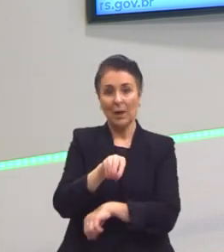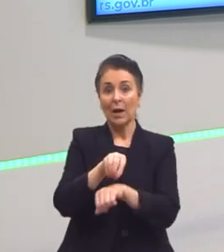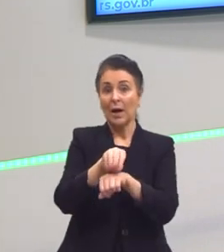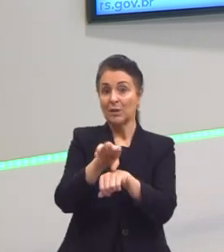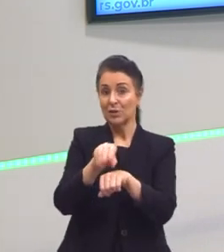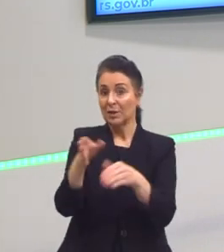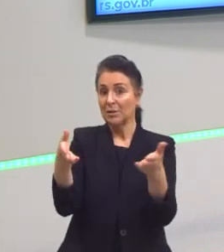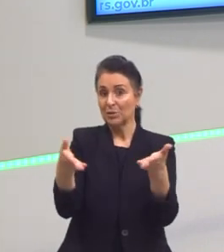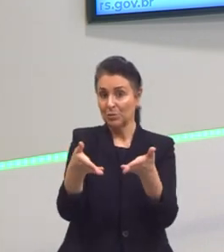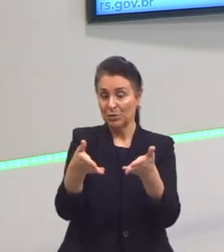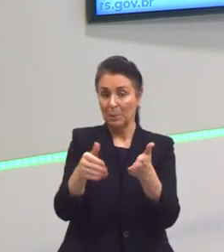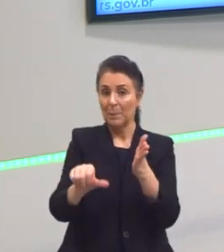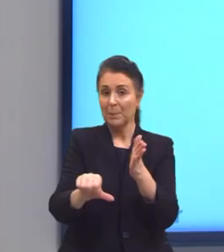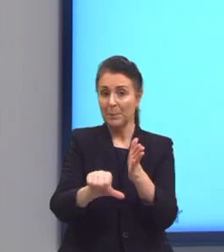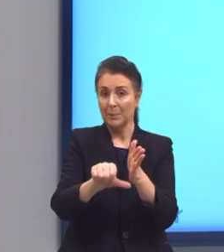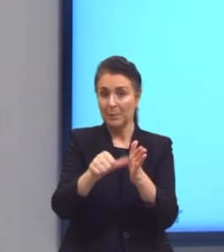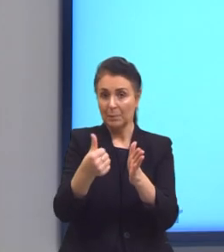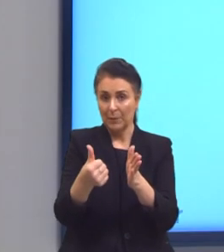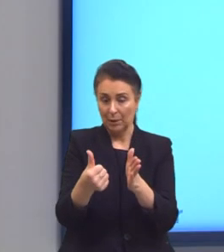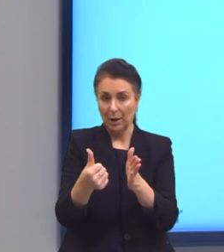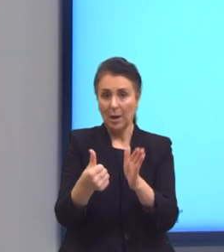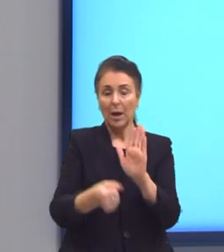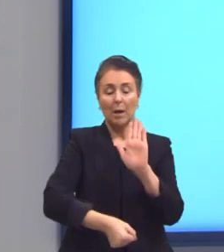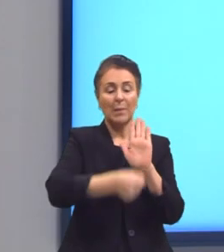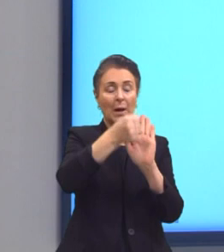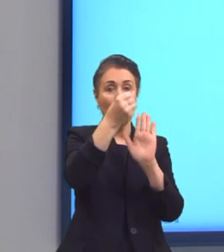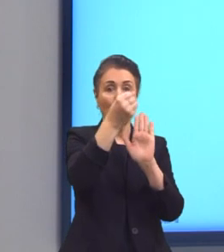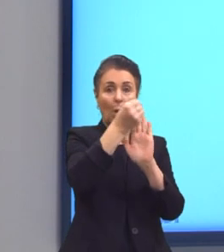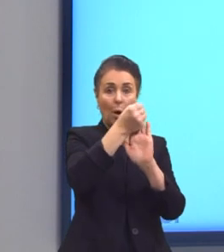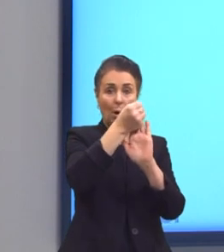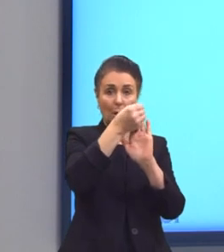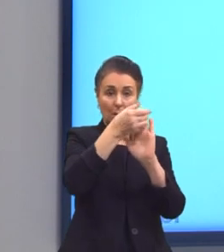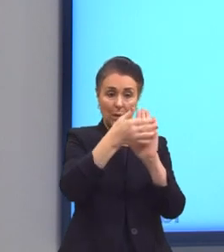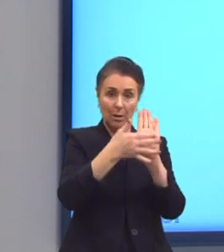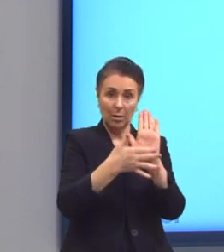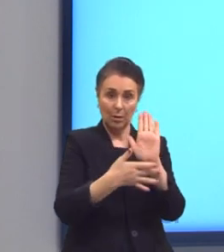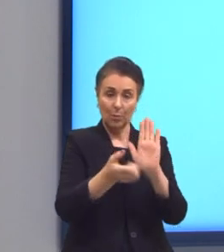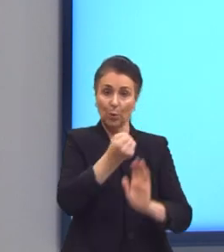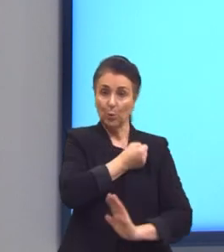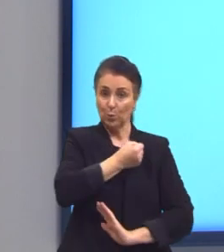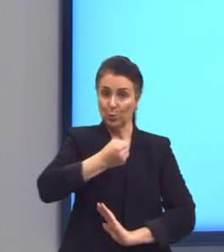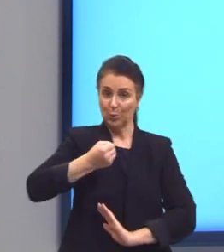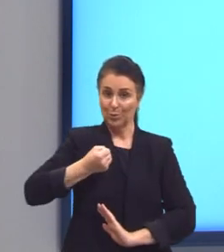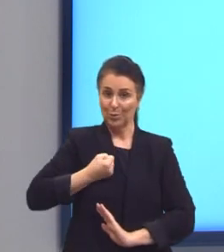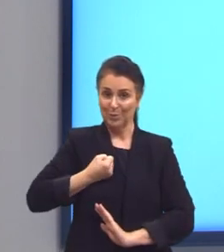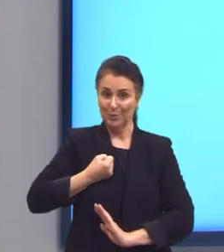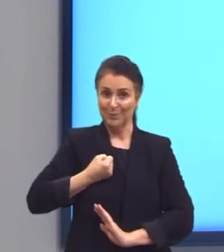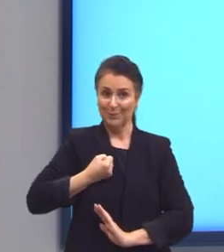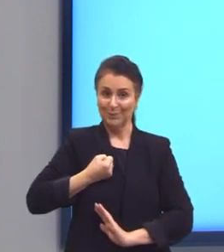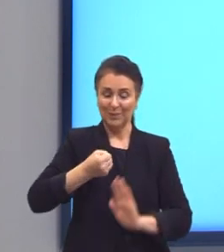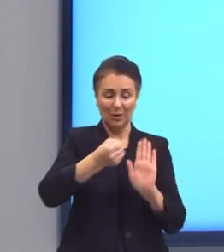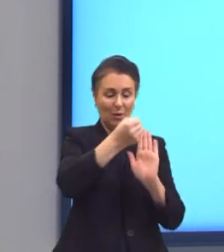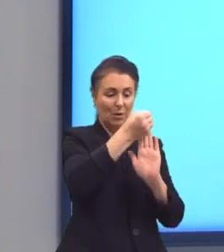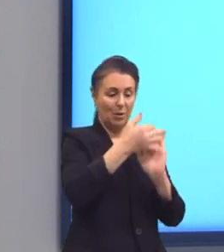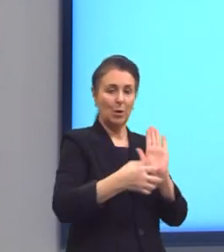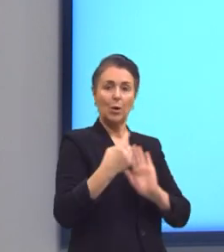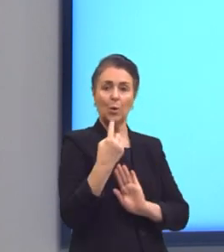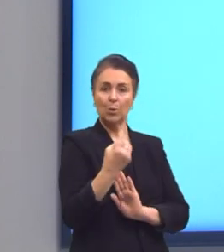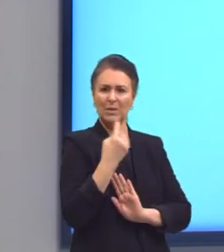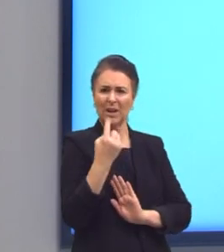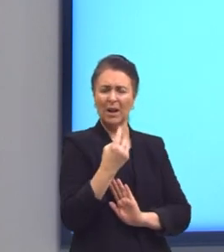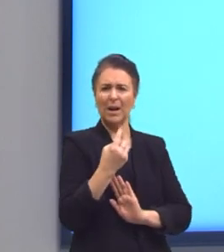trouxe, então, a primeira delas é para a gente decompor os números. Então, aqui, decomponha unidades,